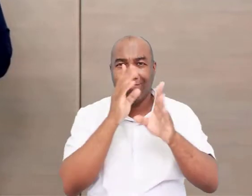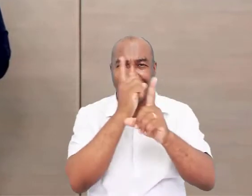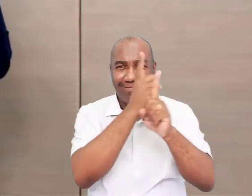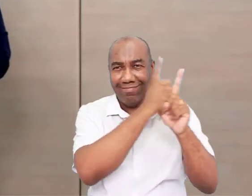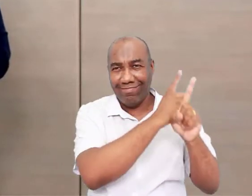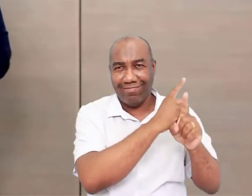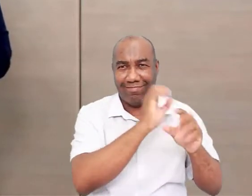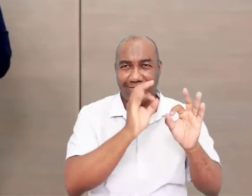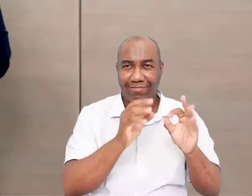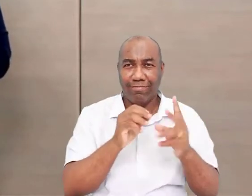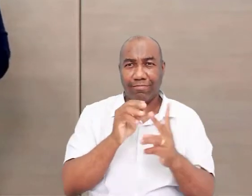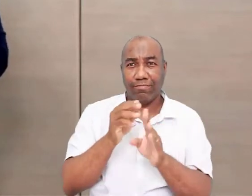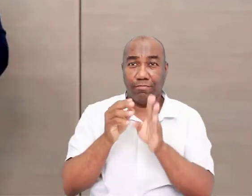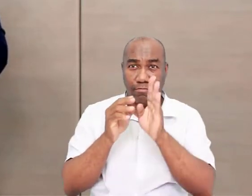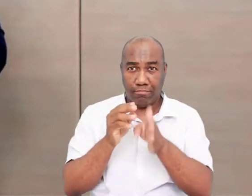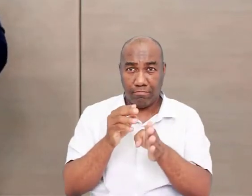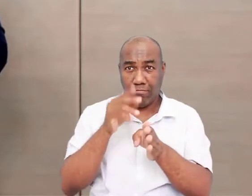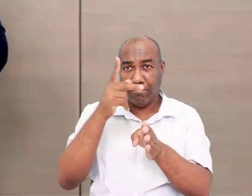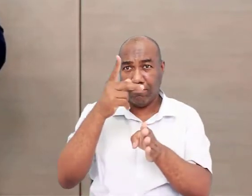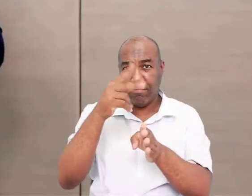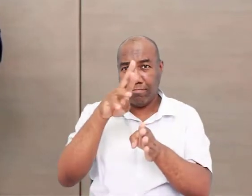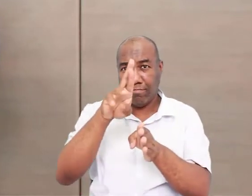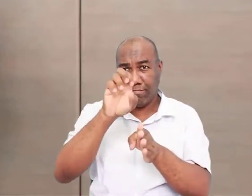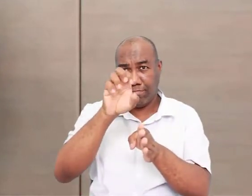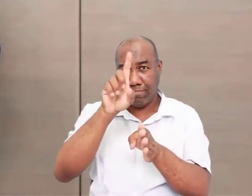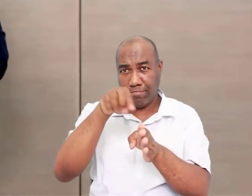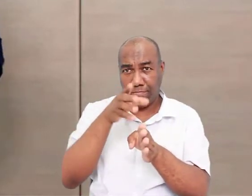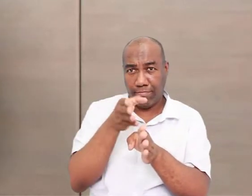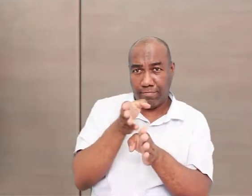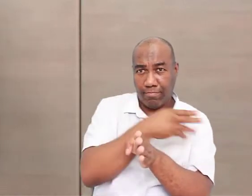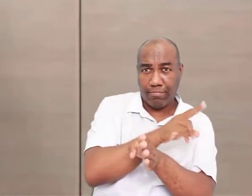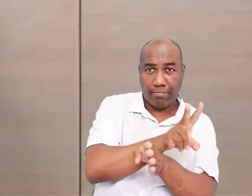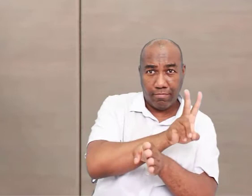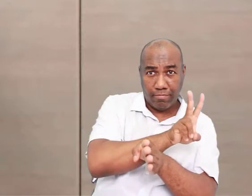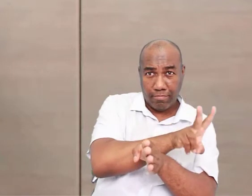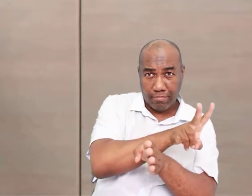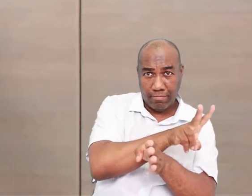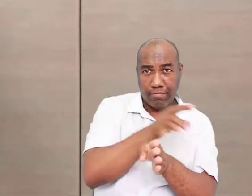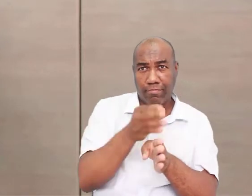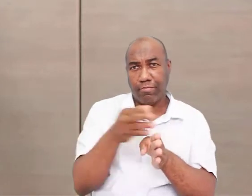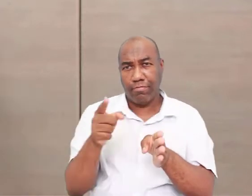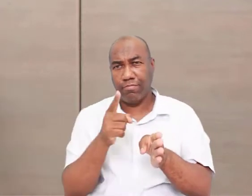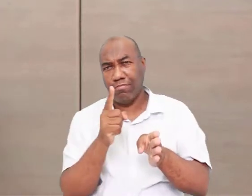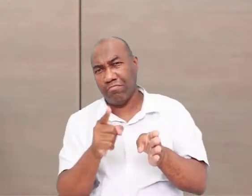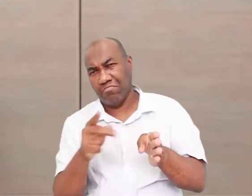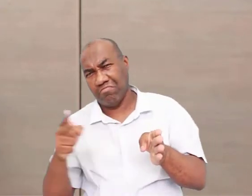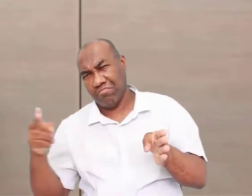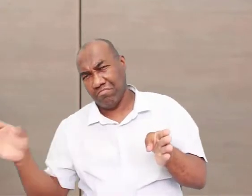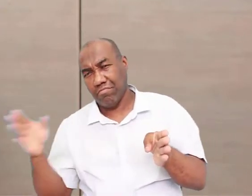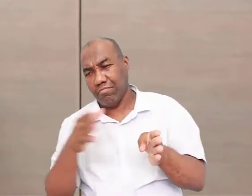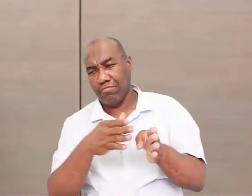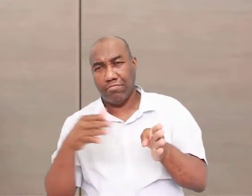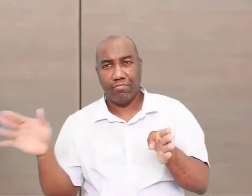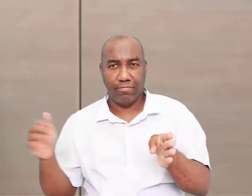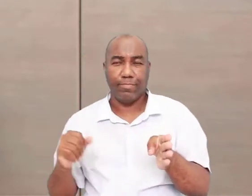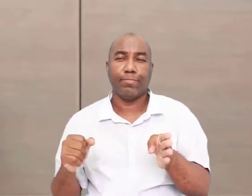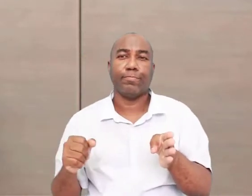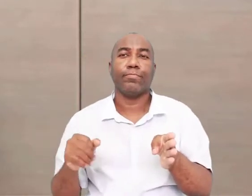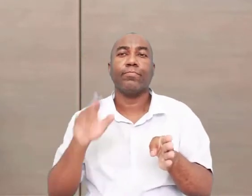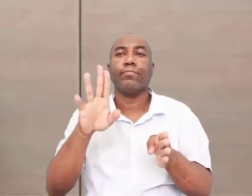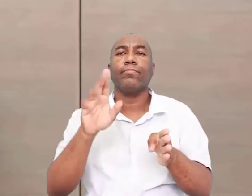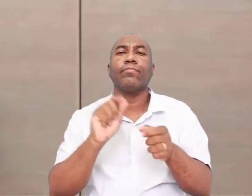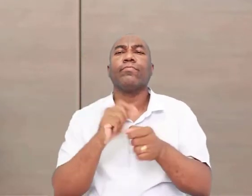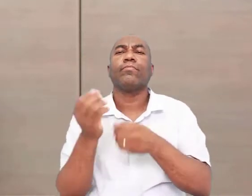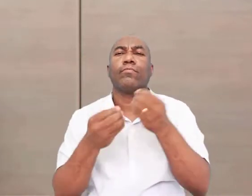os fatores, né? Fica mais fácil da gente entender que na Idade da Pedra teve um período muito